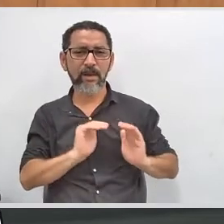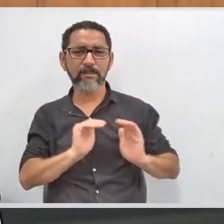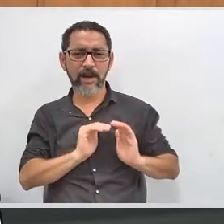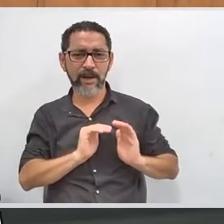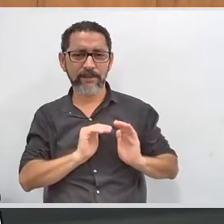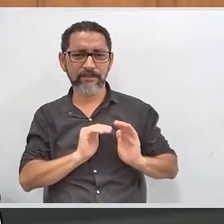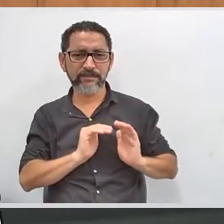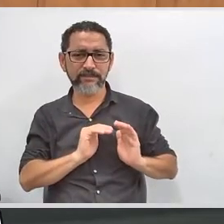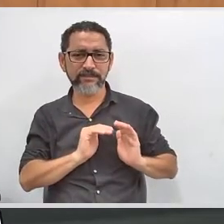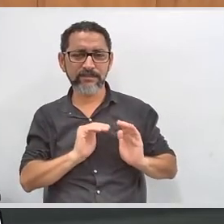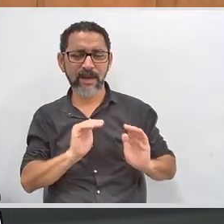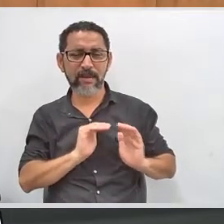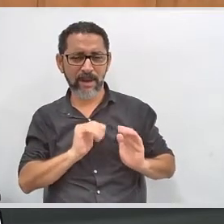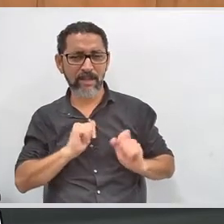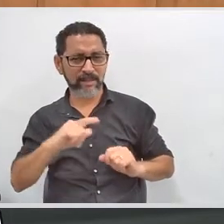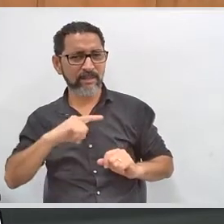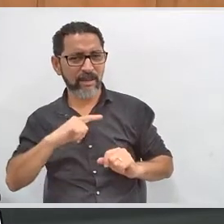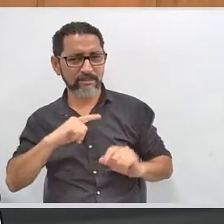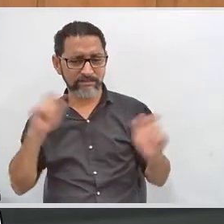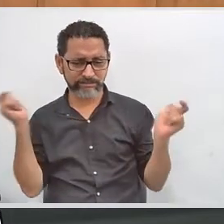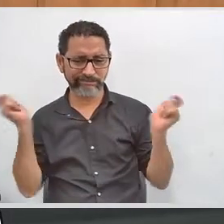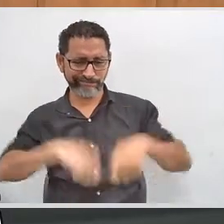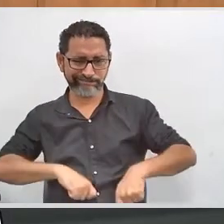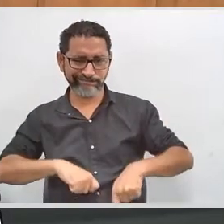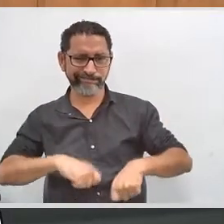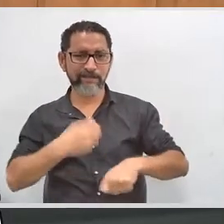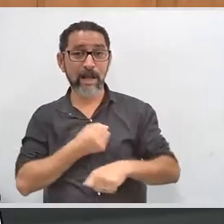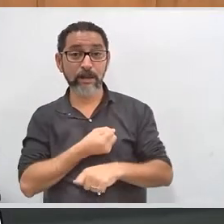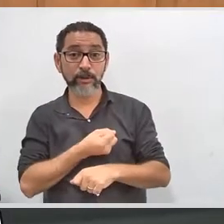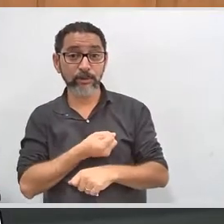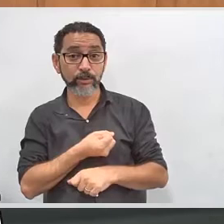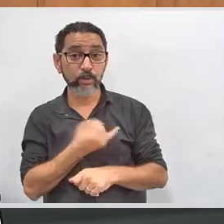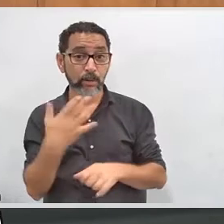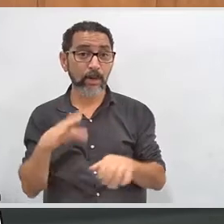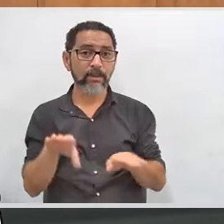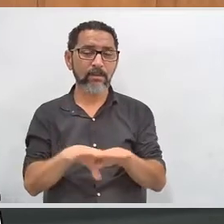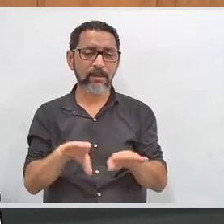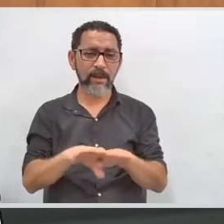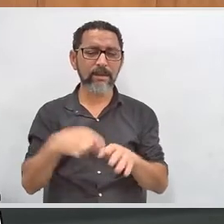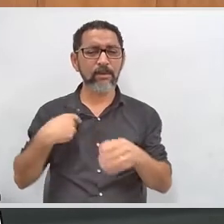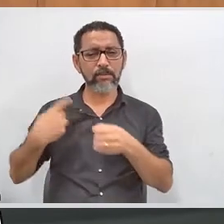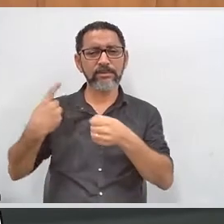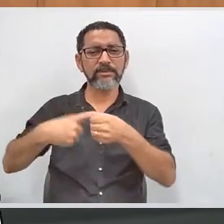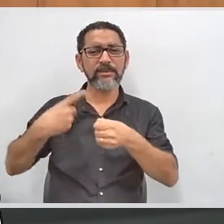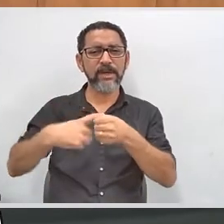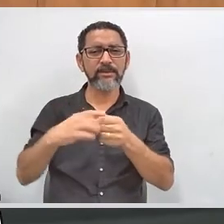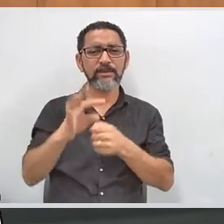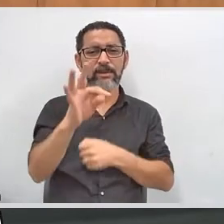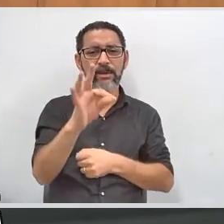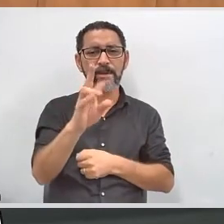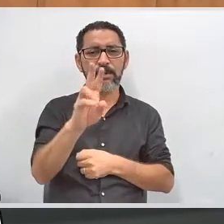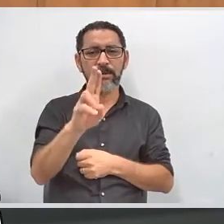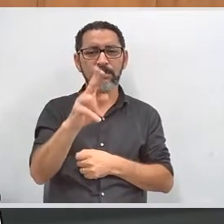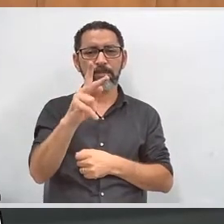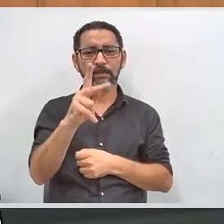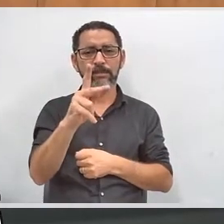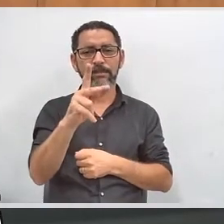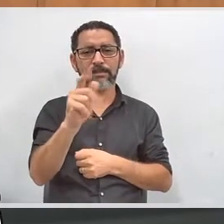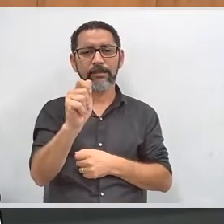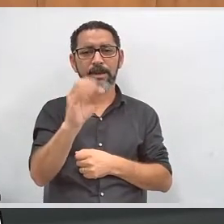pés das APAIs que tiverem condições e um bom número, elas, no meu município, que é a Tupaciguara, lá no Triângulo Mineiro,